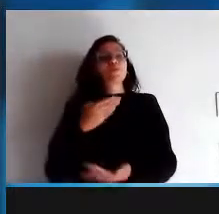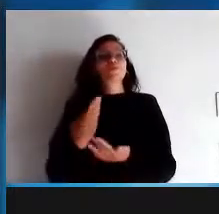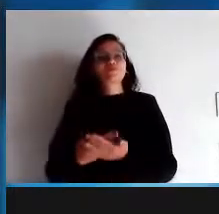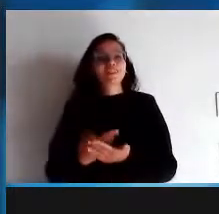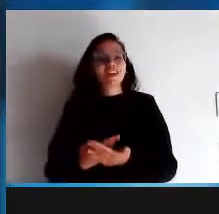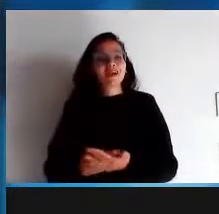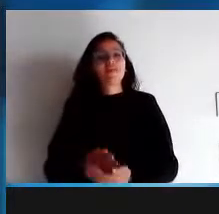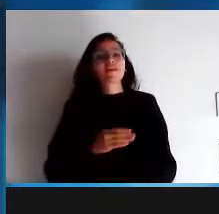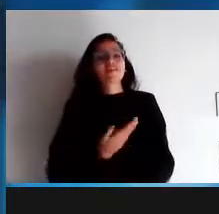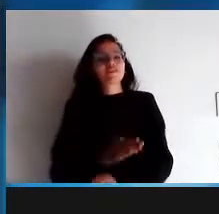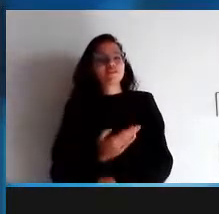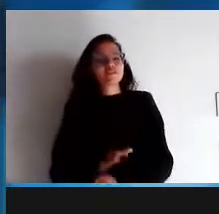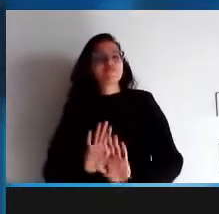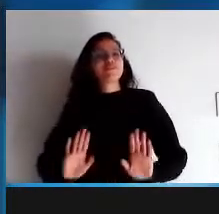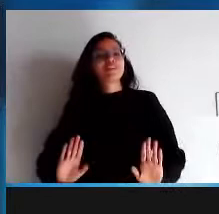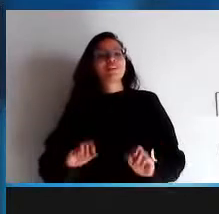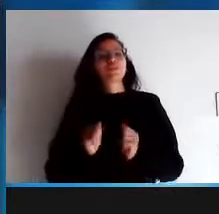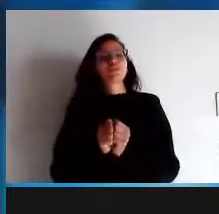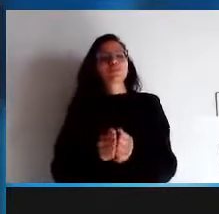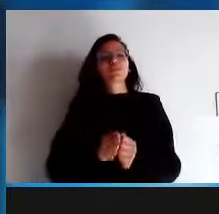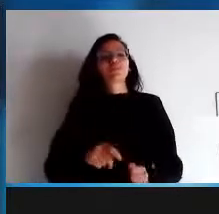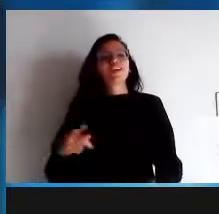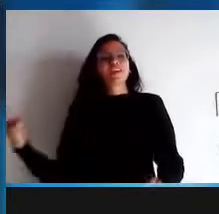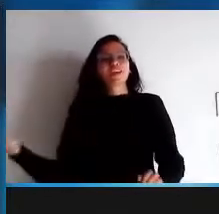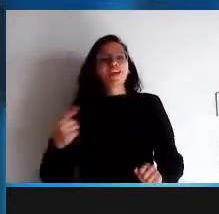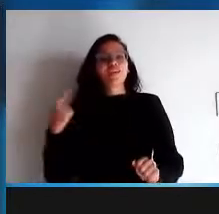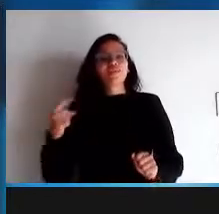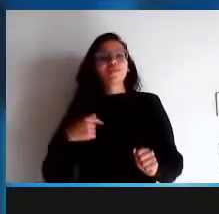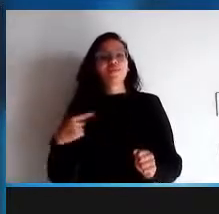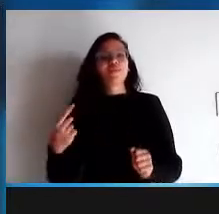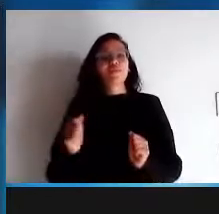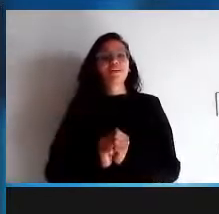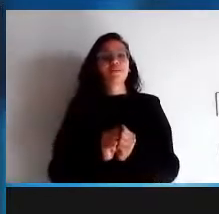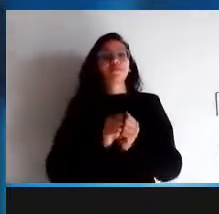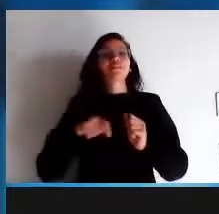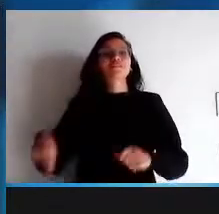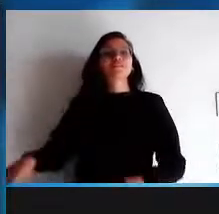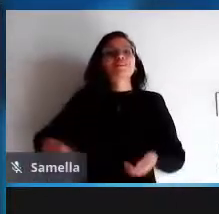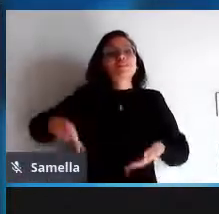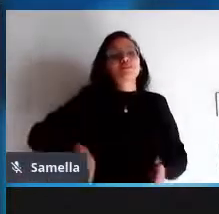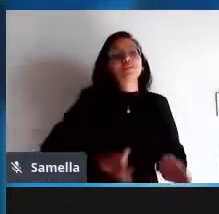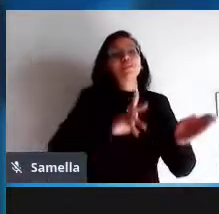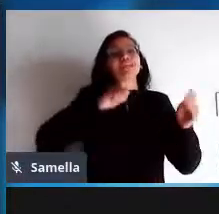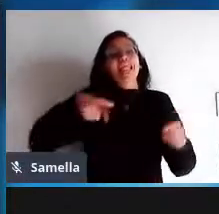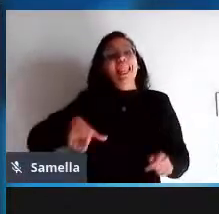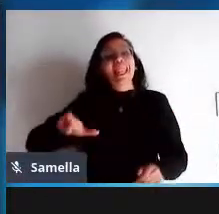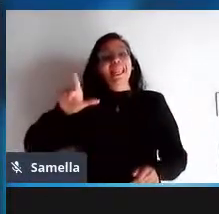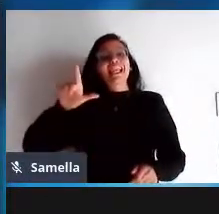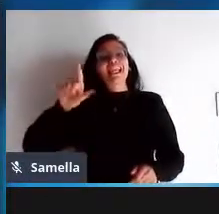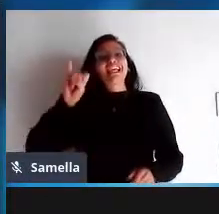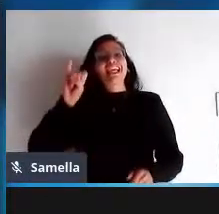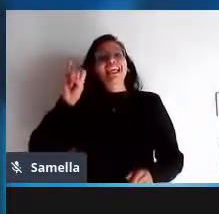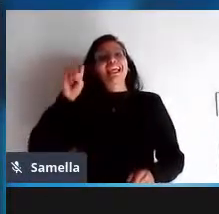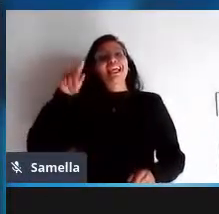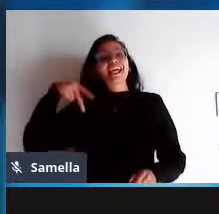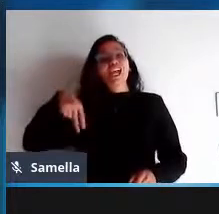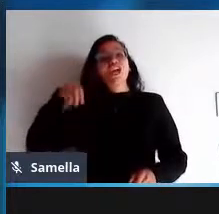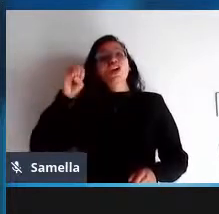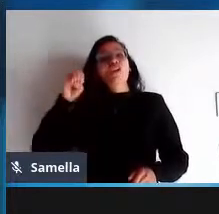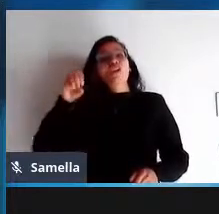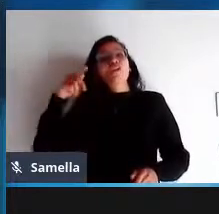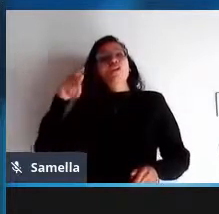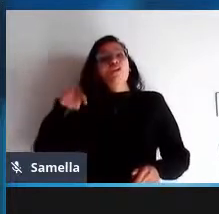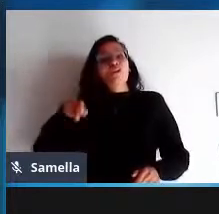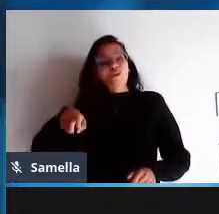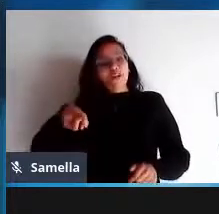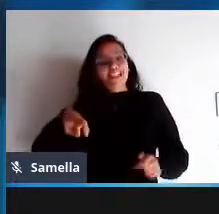software livre que me trouxe ao mundo do Linux e das distribuições também eu tenho um